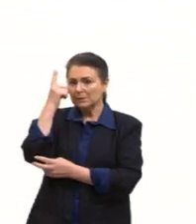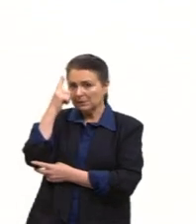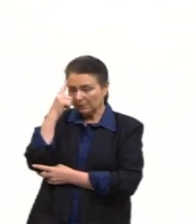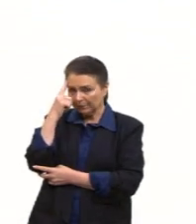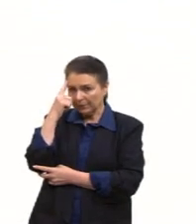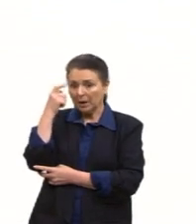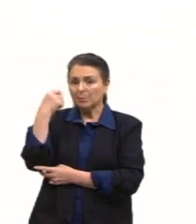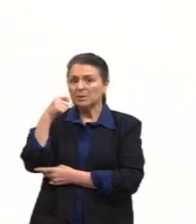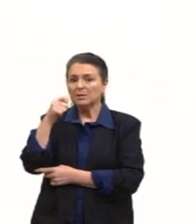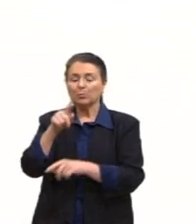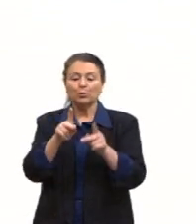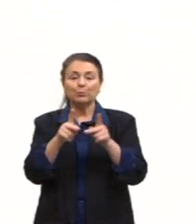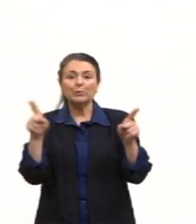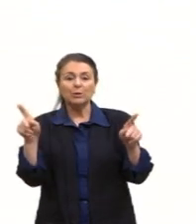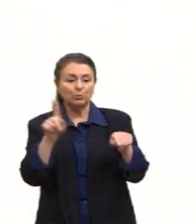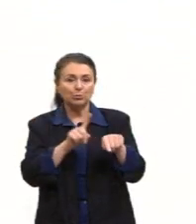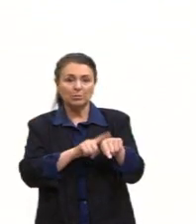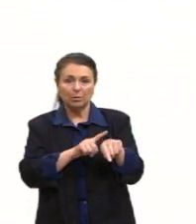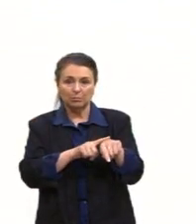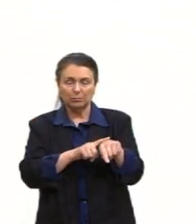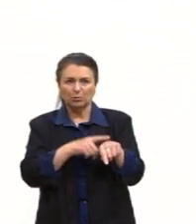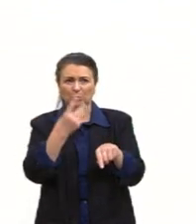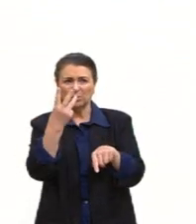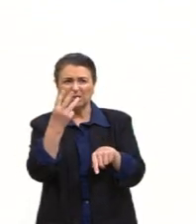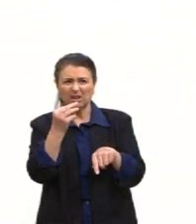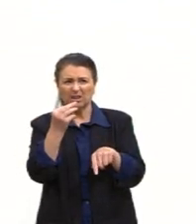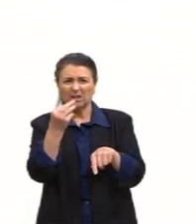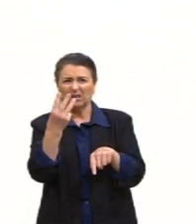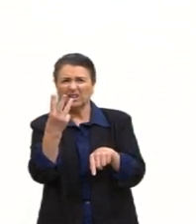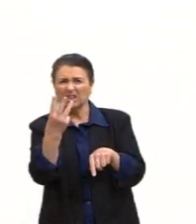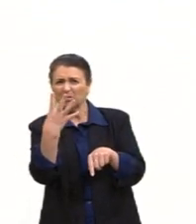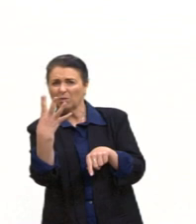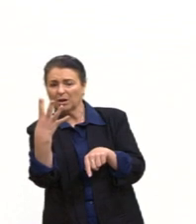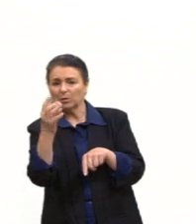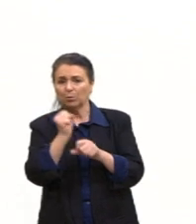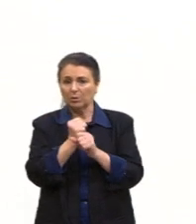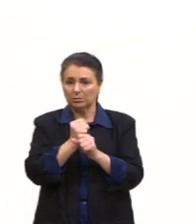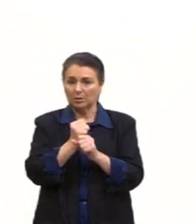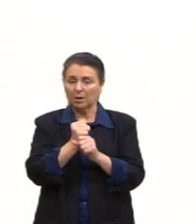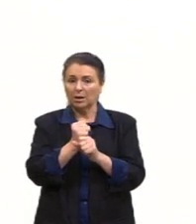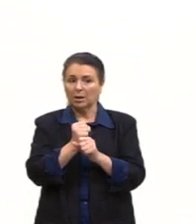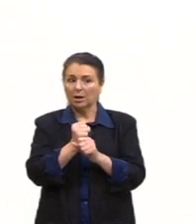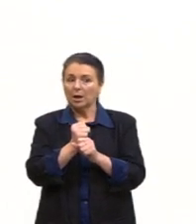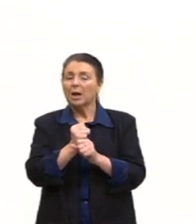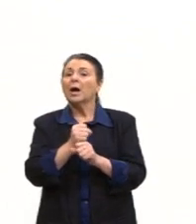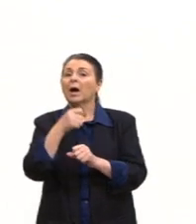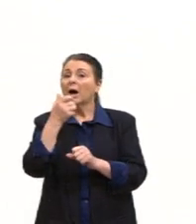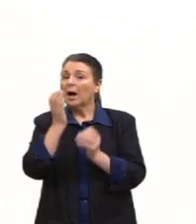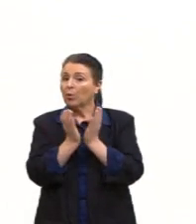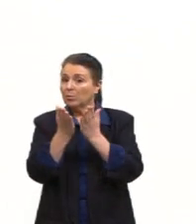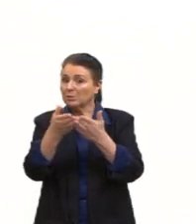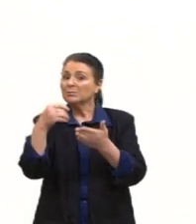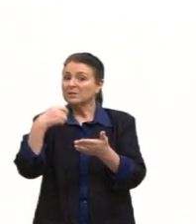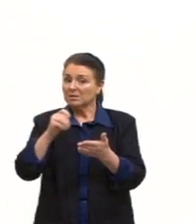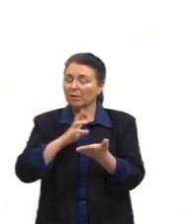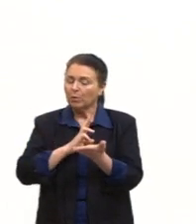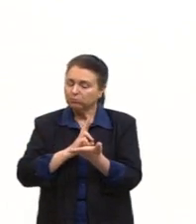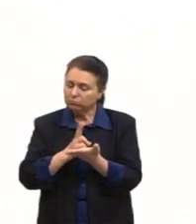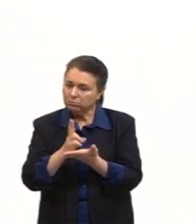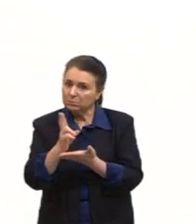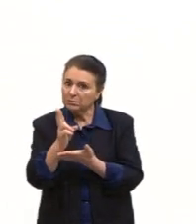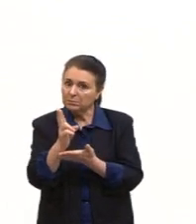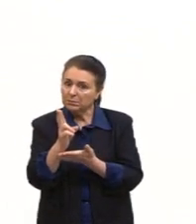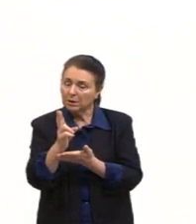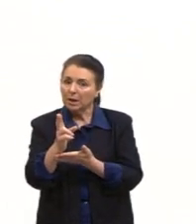podia ser temporária. Ela durou ali três, quatro anos. Algumas pessoas acham que essa comissão tinha que ser permanente. E a comissão não